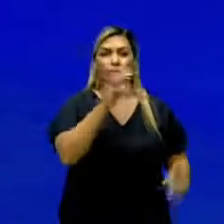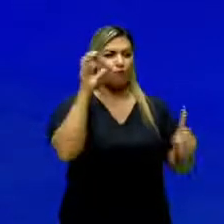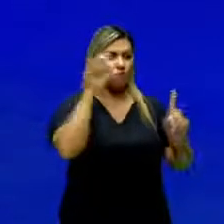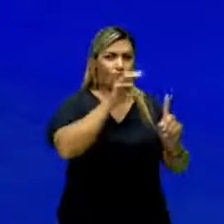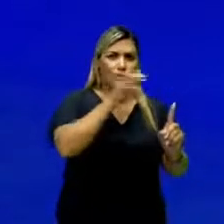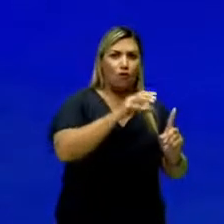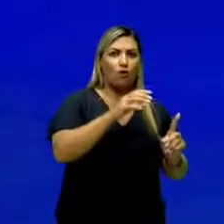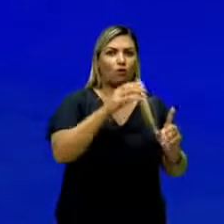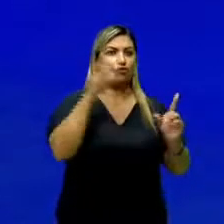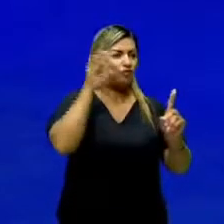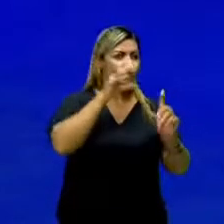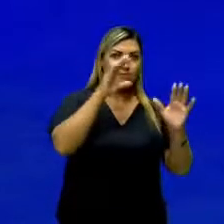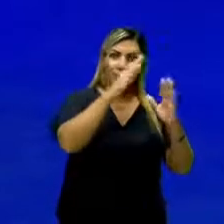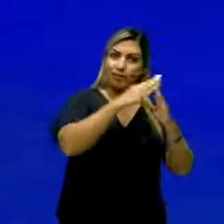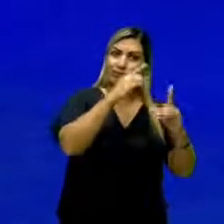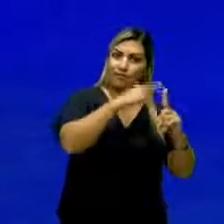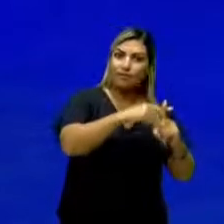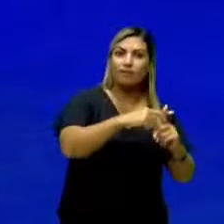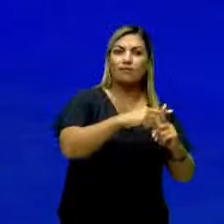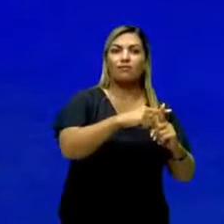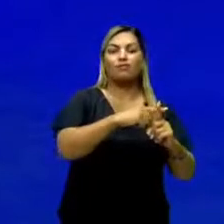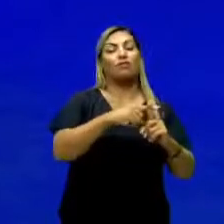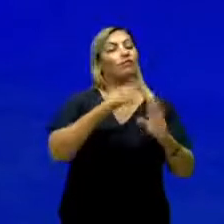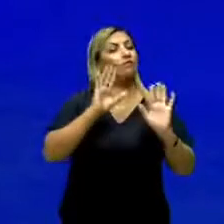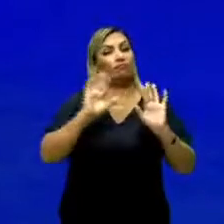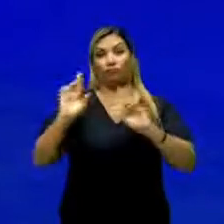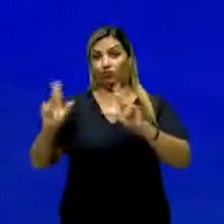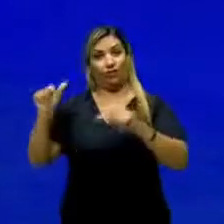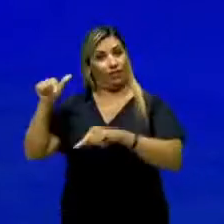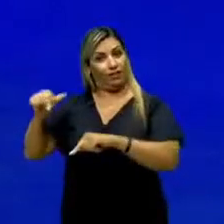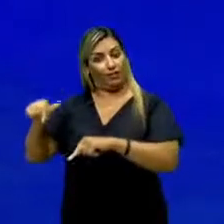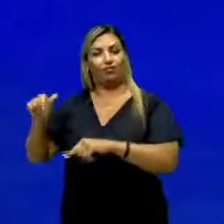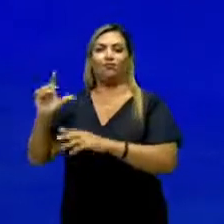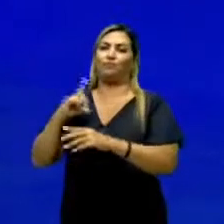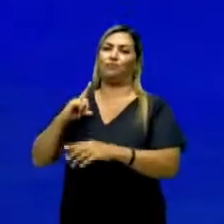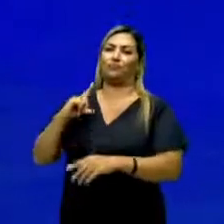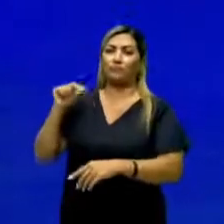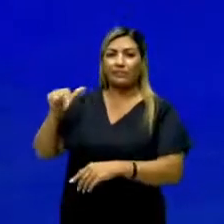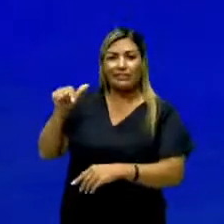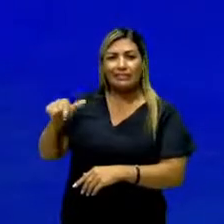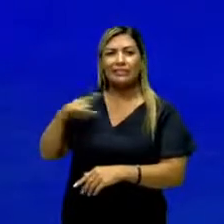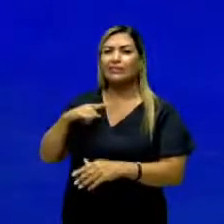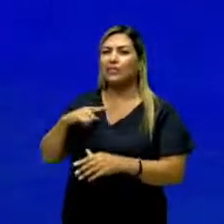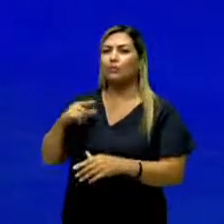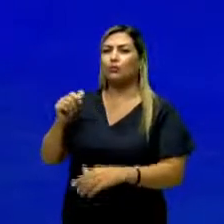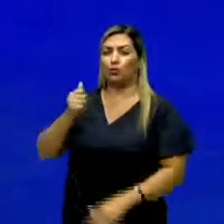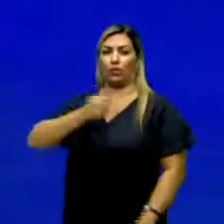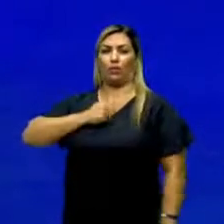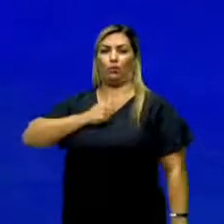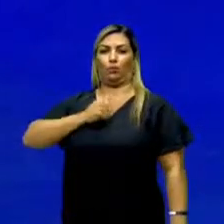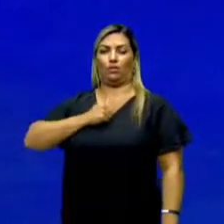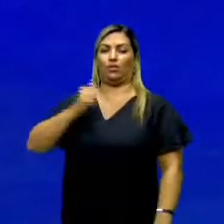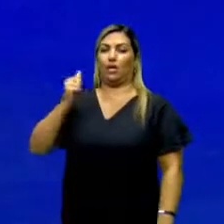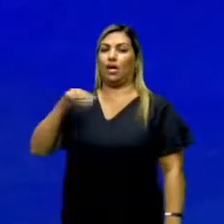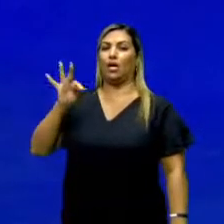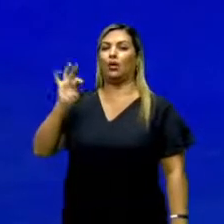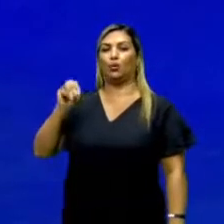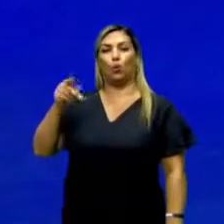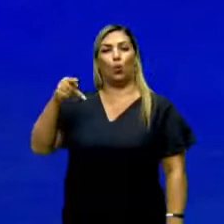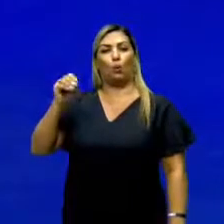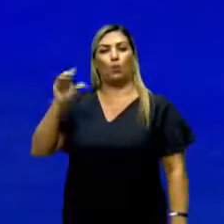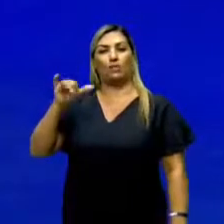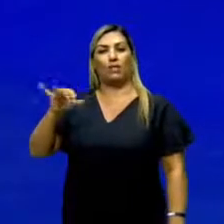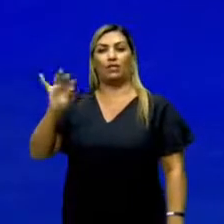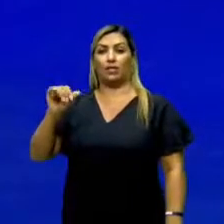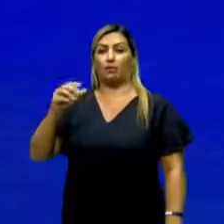influência da igreja muito grande, já no arcadismo nós vamos ter o antropocentrismo. Ou seja, não é